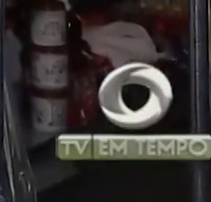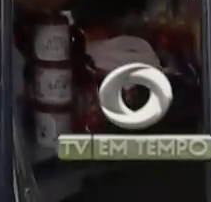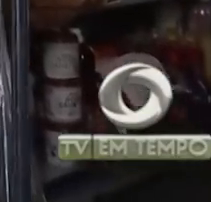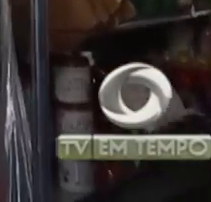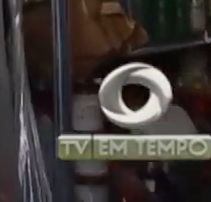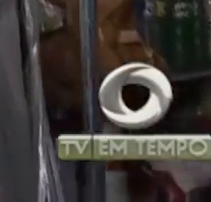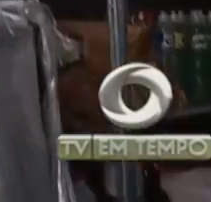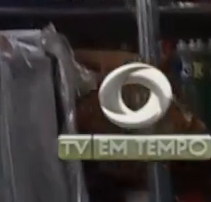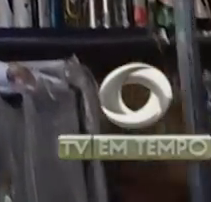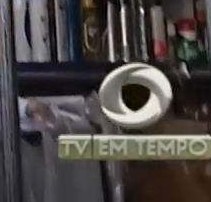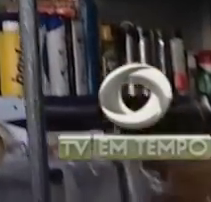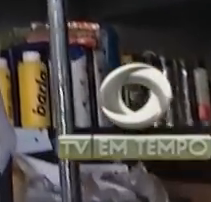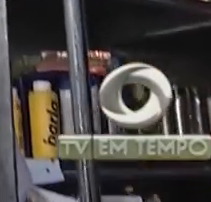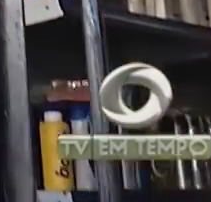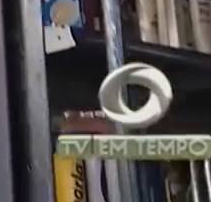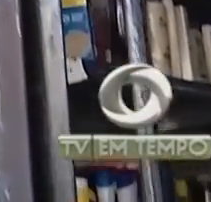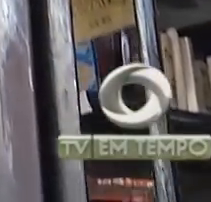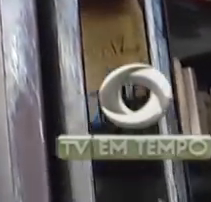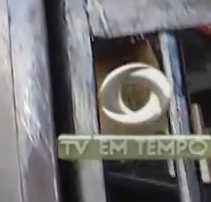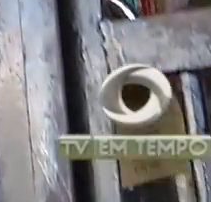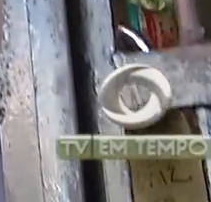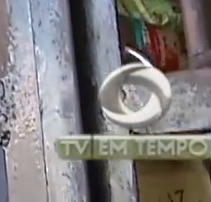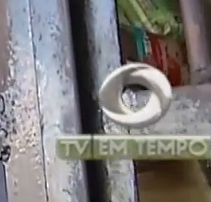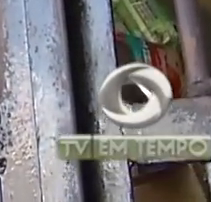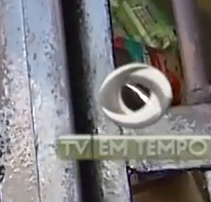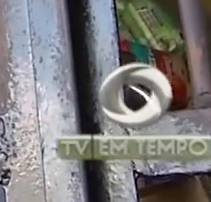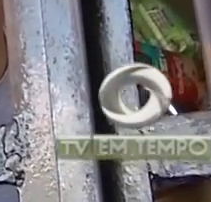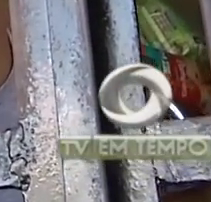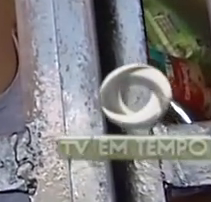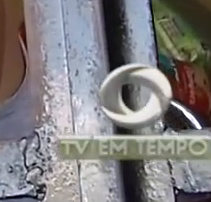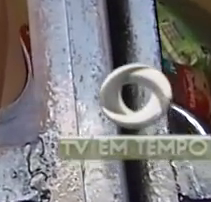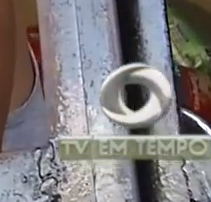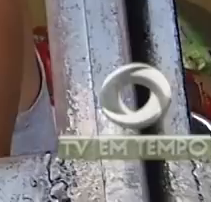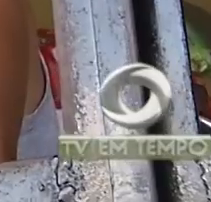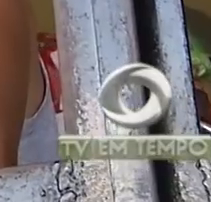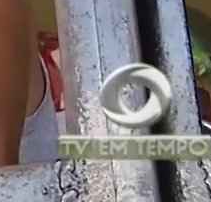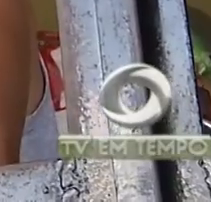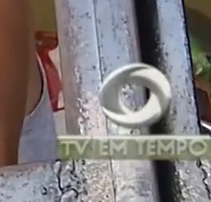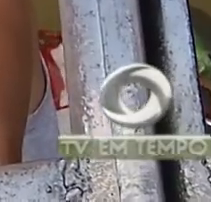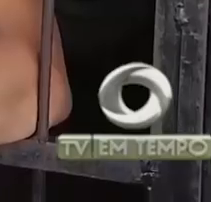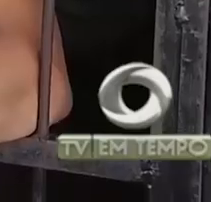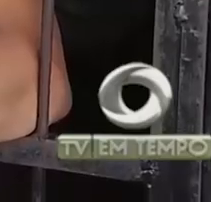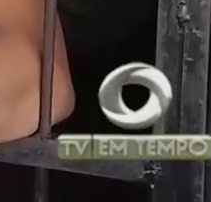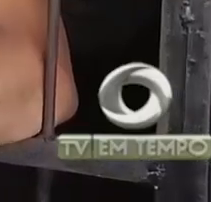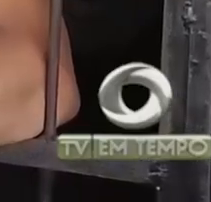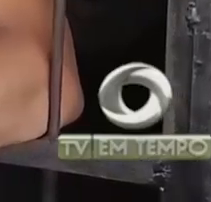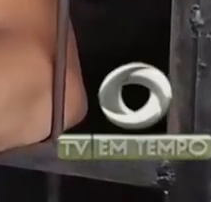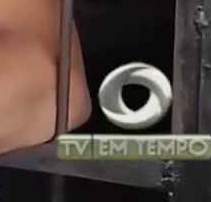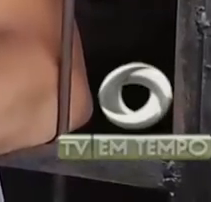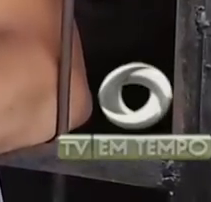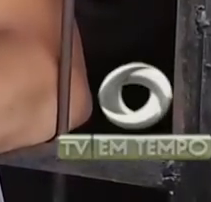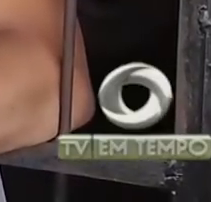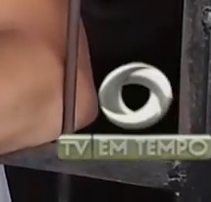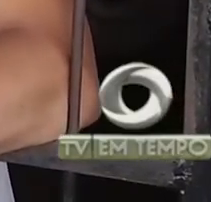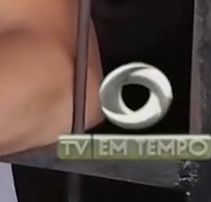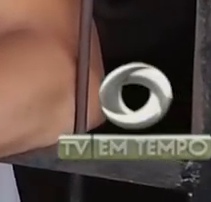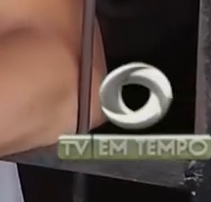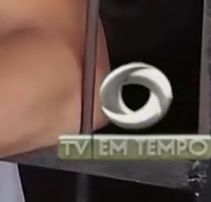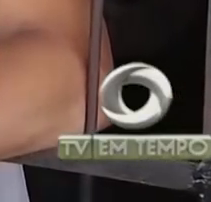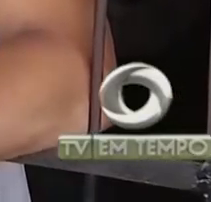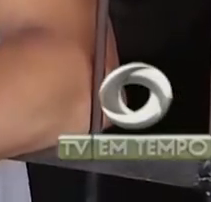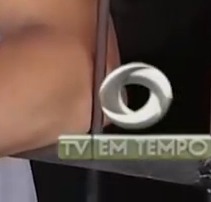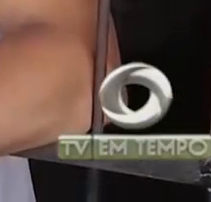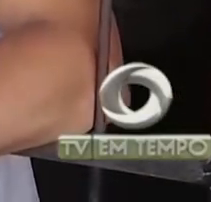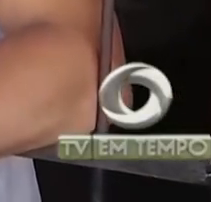A rotina mudou. A vida agora é cercada de medo. A gente prefere trabalhar assim, por trás das grades,